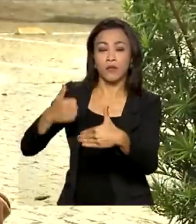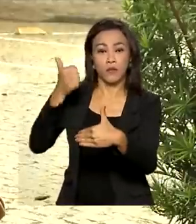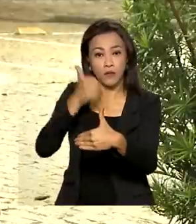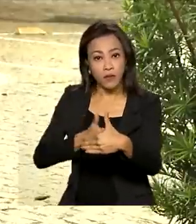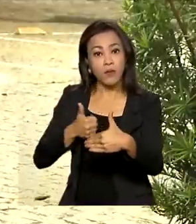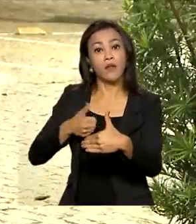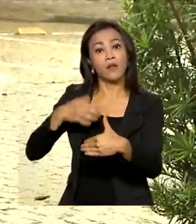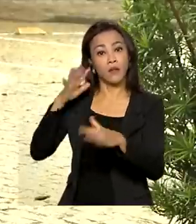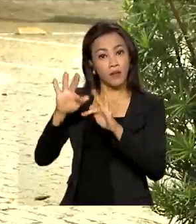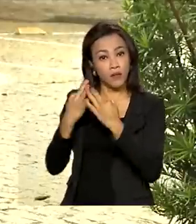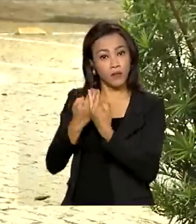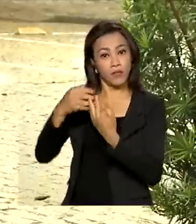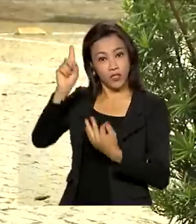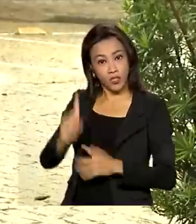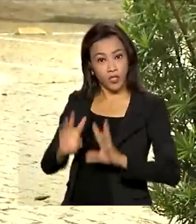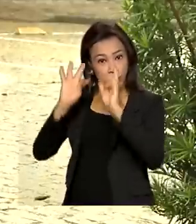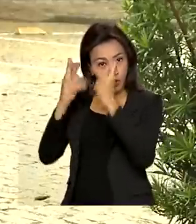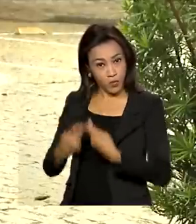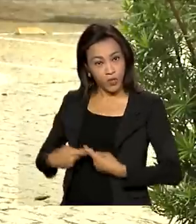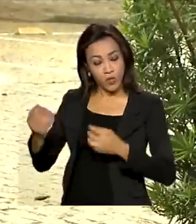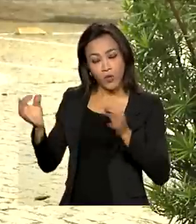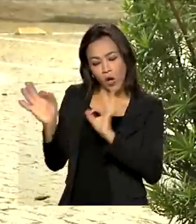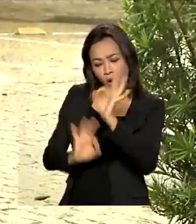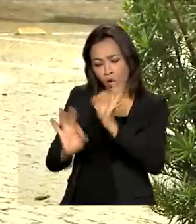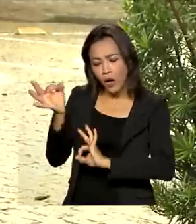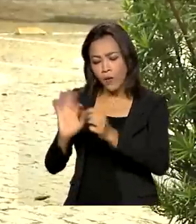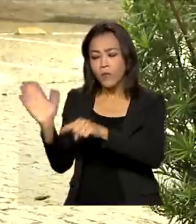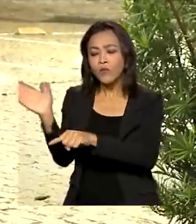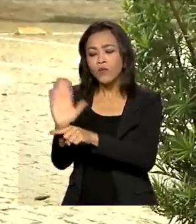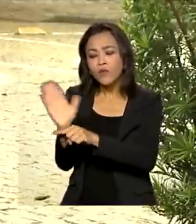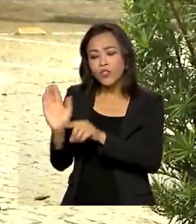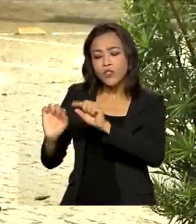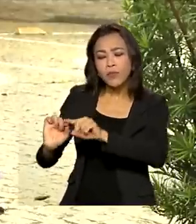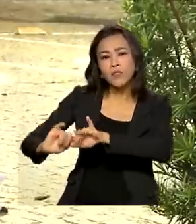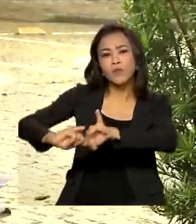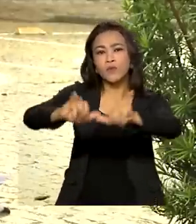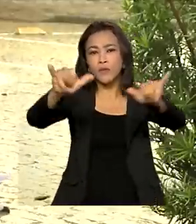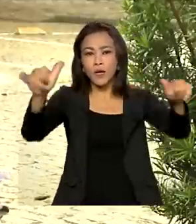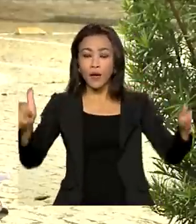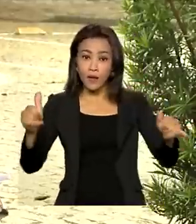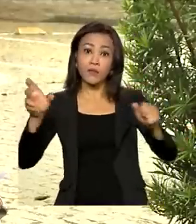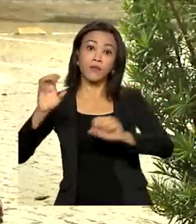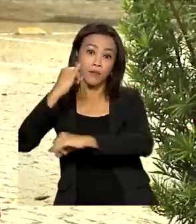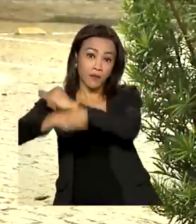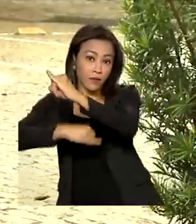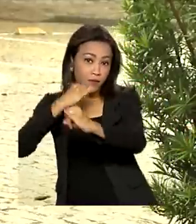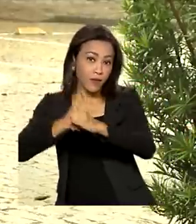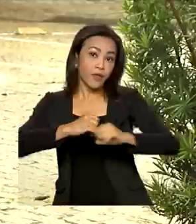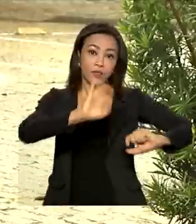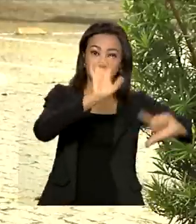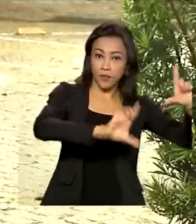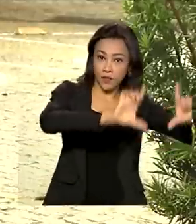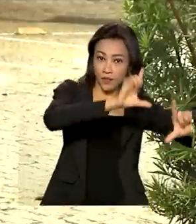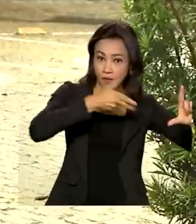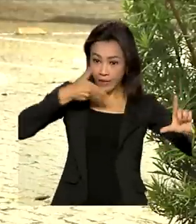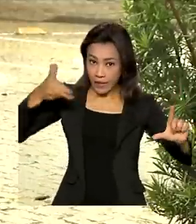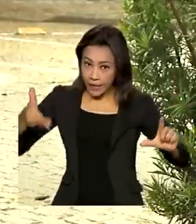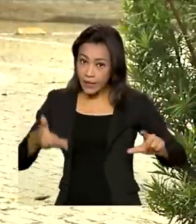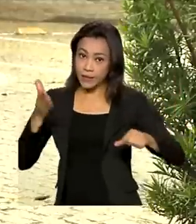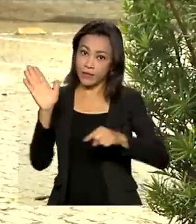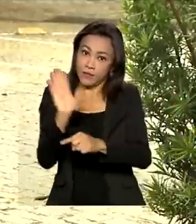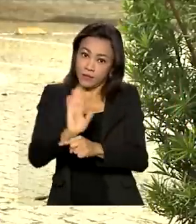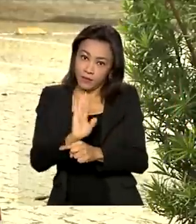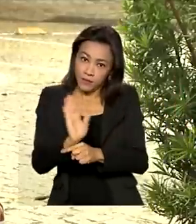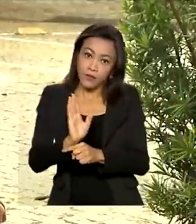Renata, produziu inclusive um vídeo para ser divulgado tanto na internet como na TV aberta. A veiculação desse vídeo vai